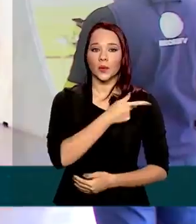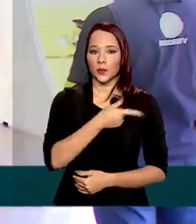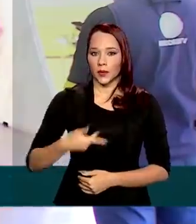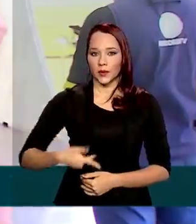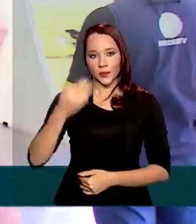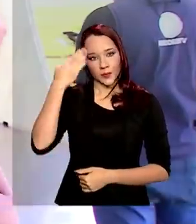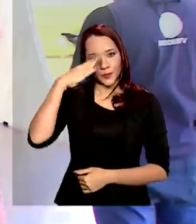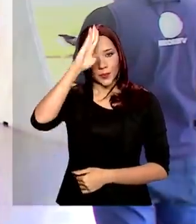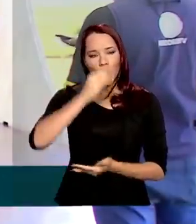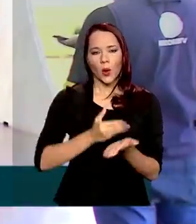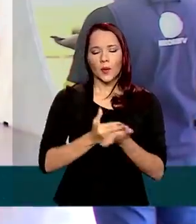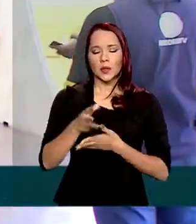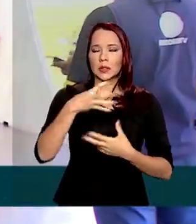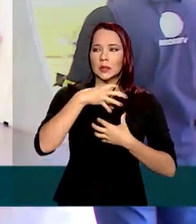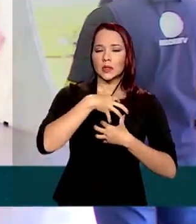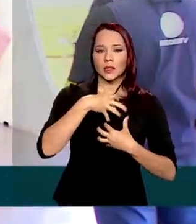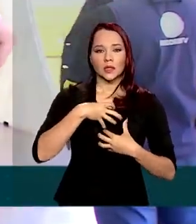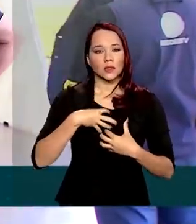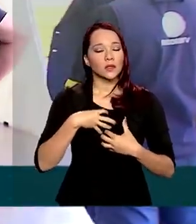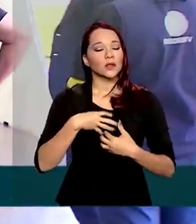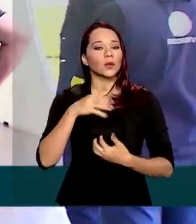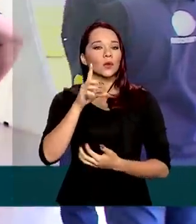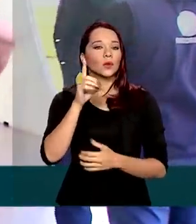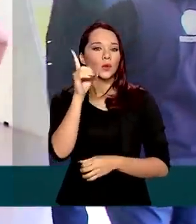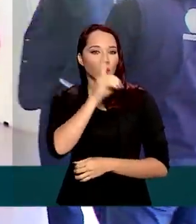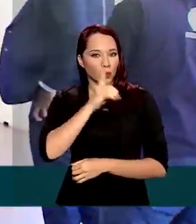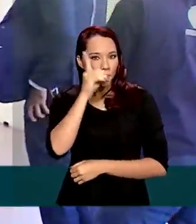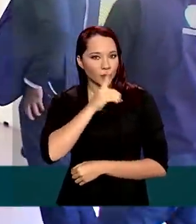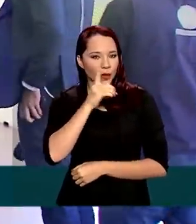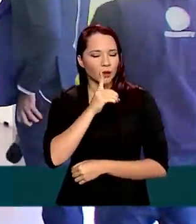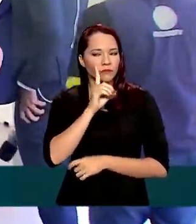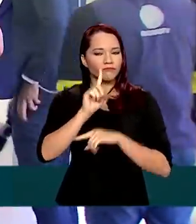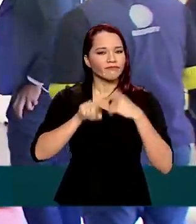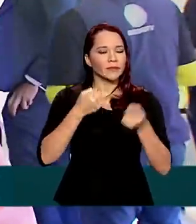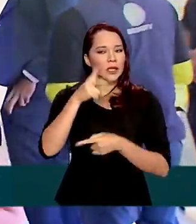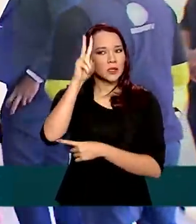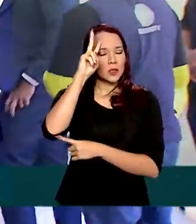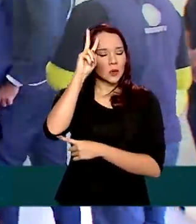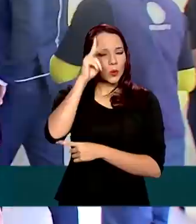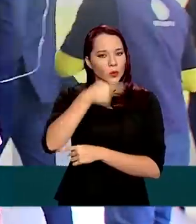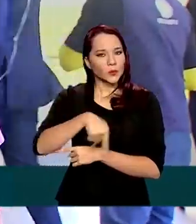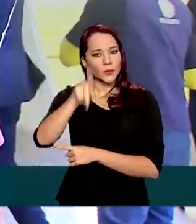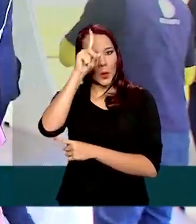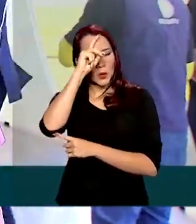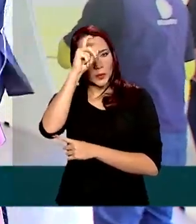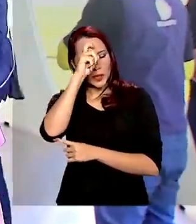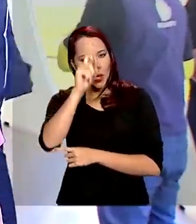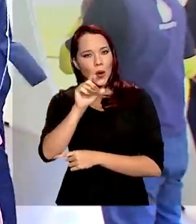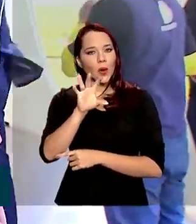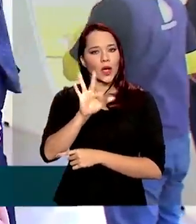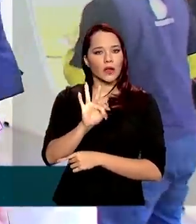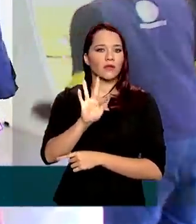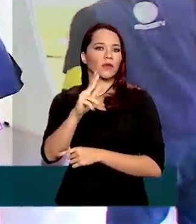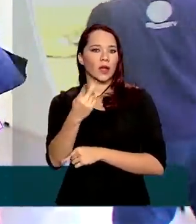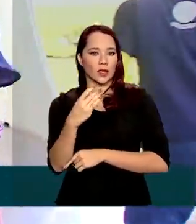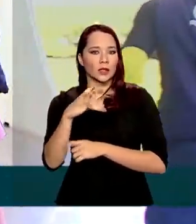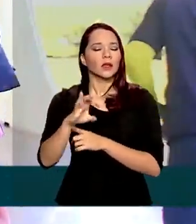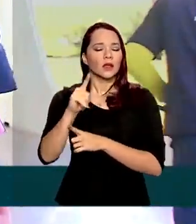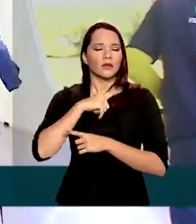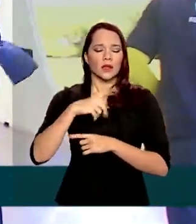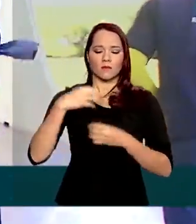Bolsonaro começou a sentir os sintomas no domingo. Já na segunda, ele procurou o Hospital das Forças Armadas, onde fez uma